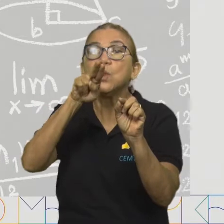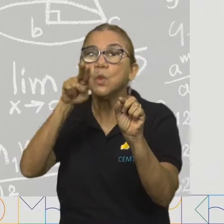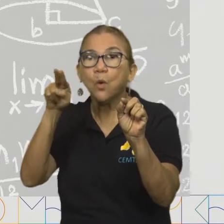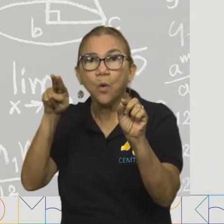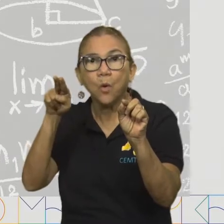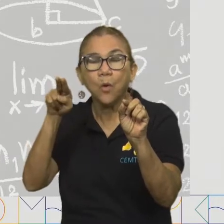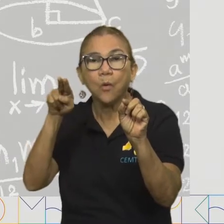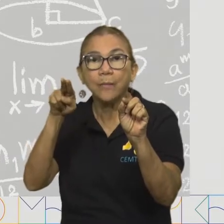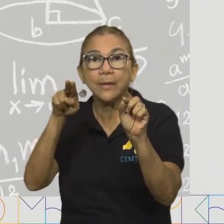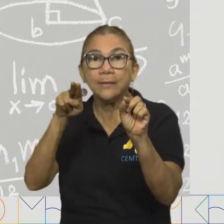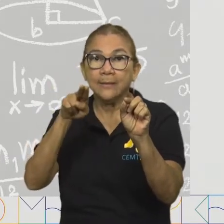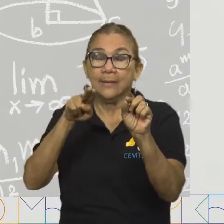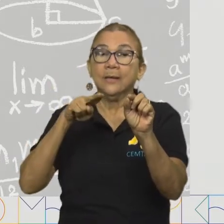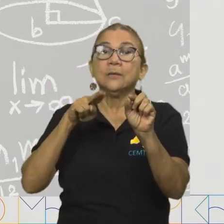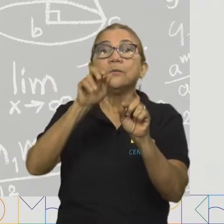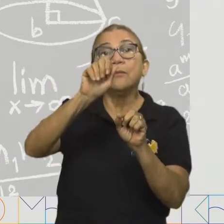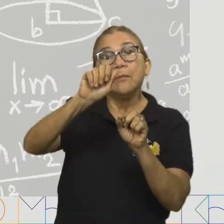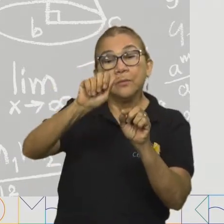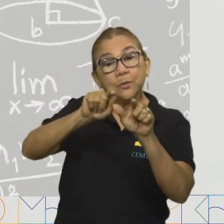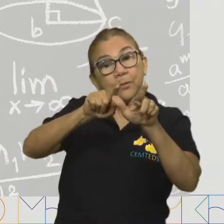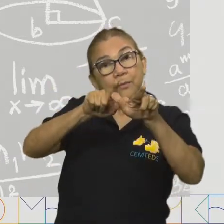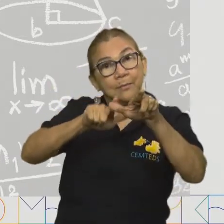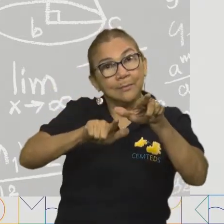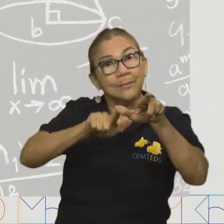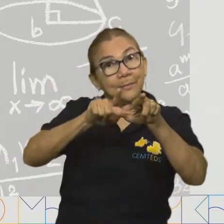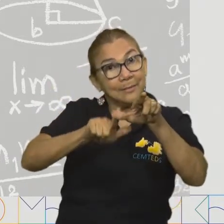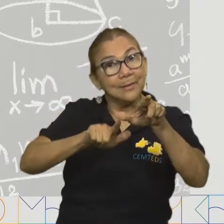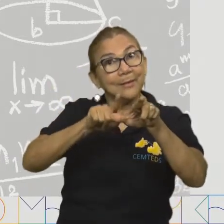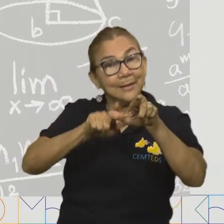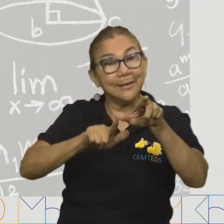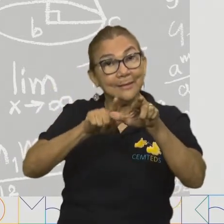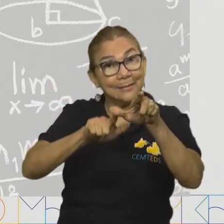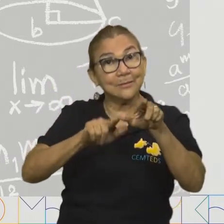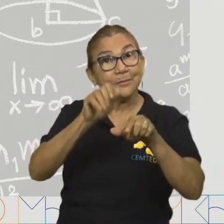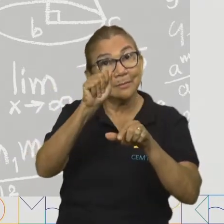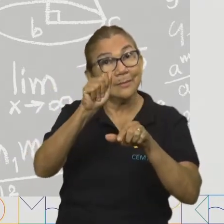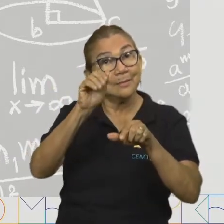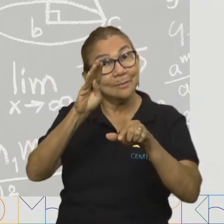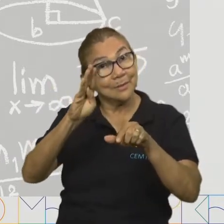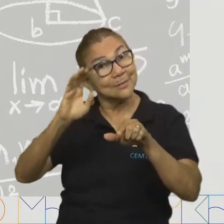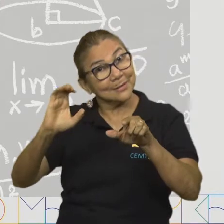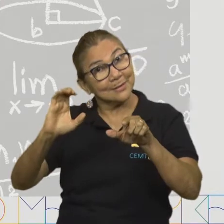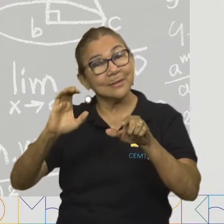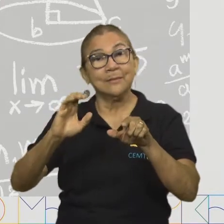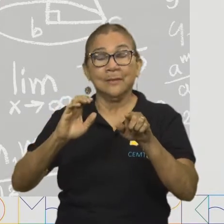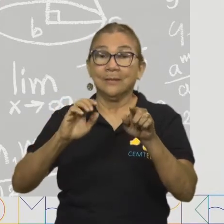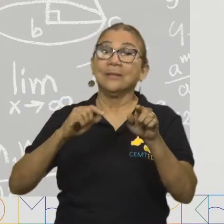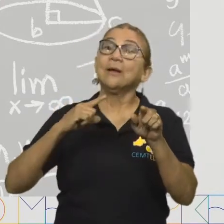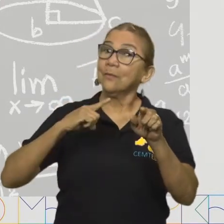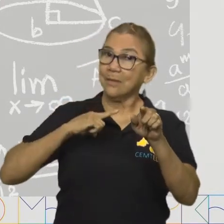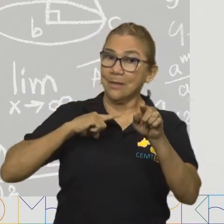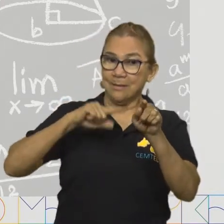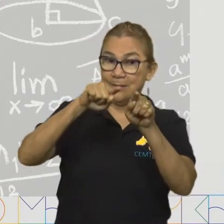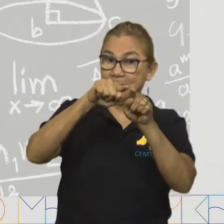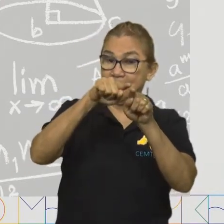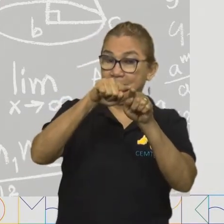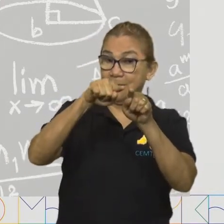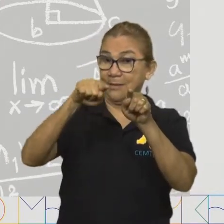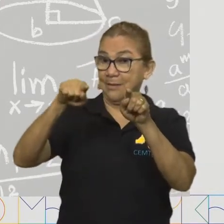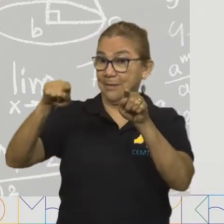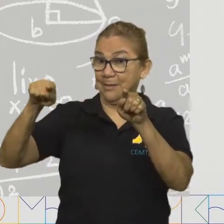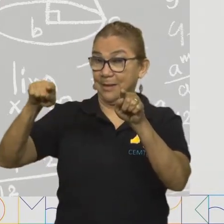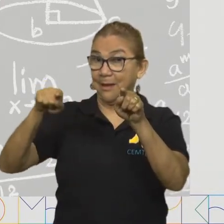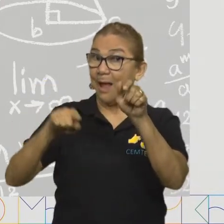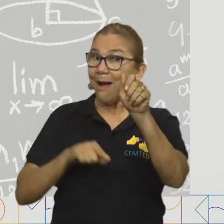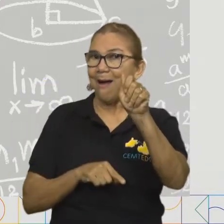e esses nomes são do alfabeto minúsculo, como no exemplo aqui na tela. A reta na tela tem